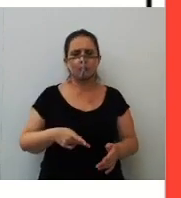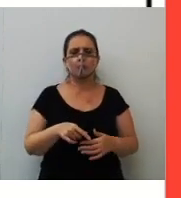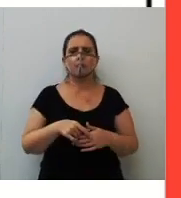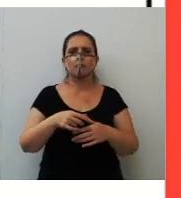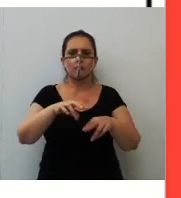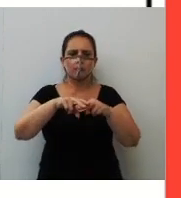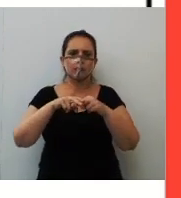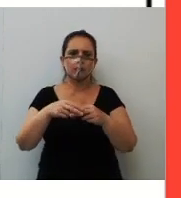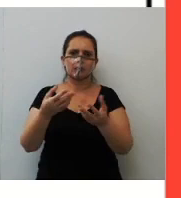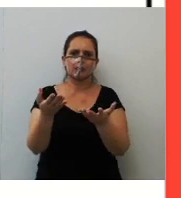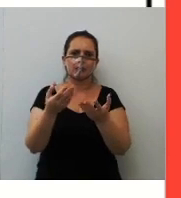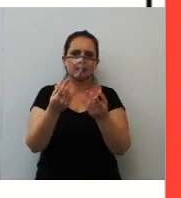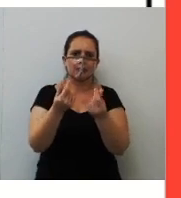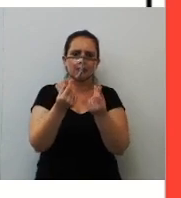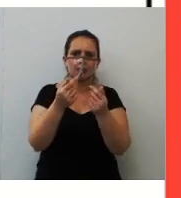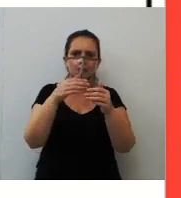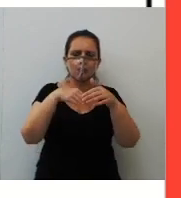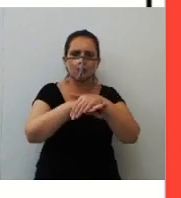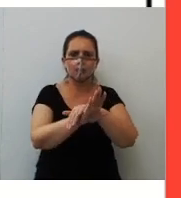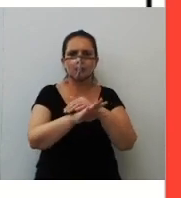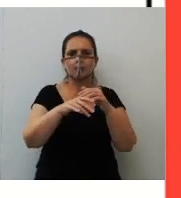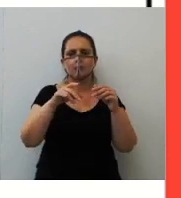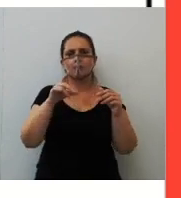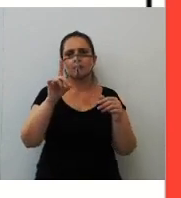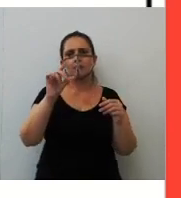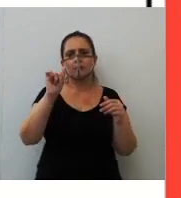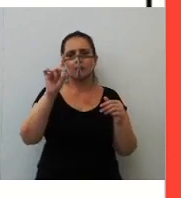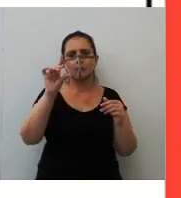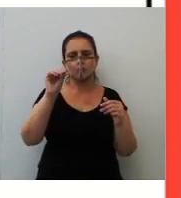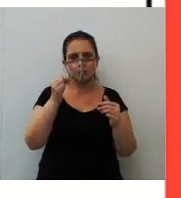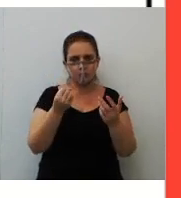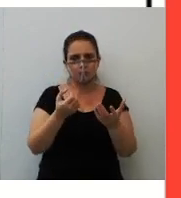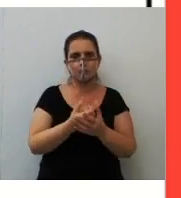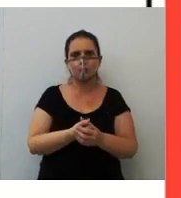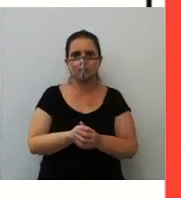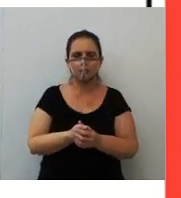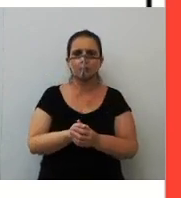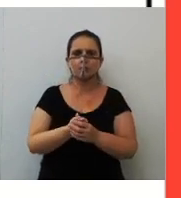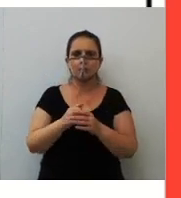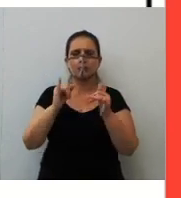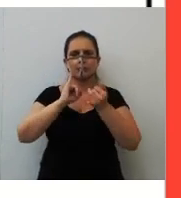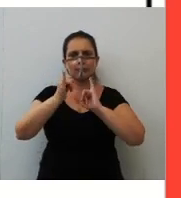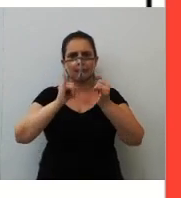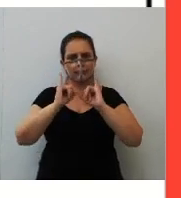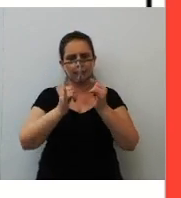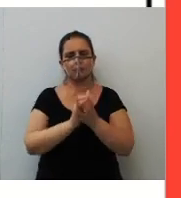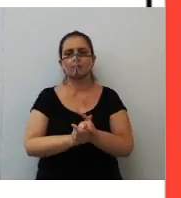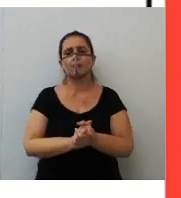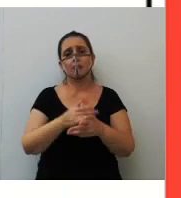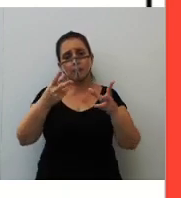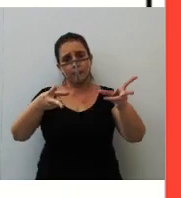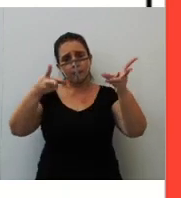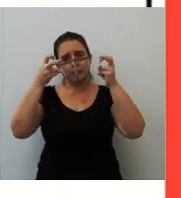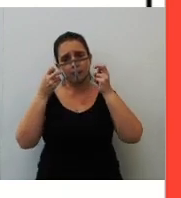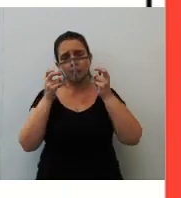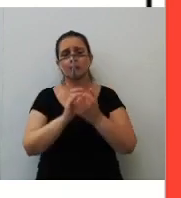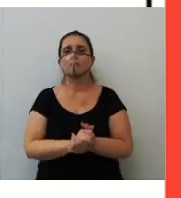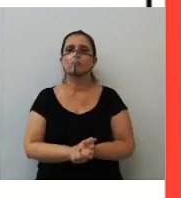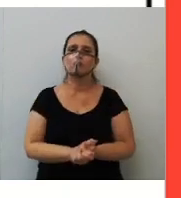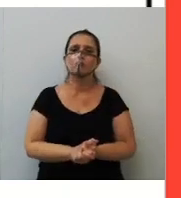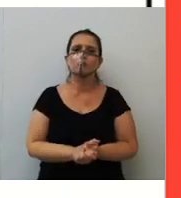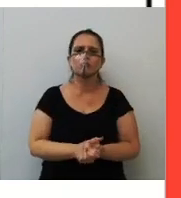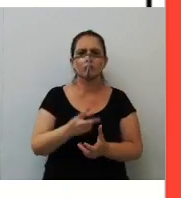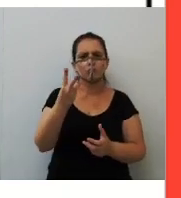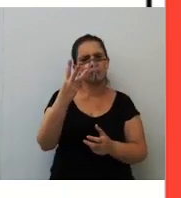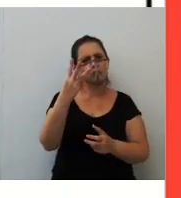manipulação de dados. Ah, foi aquele tema, né? Aquele tema lá da manipulação de dados da internet. Então, você perceba, né? Eu acho que